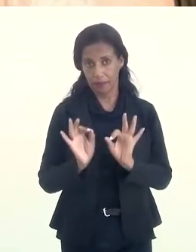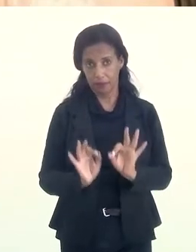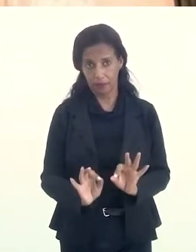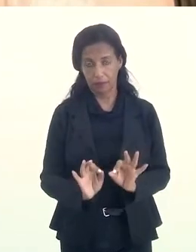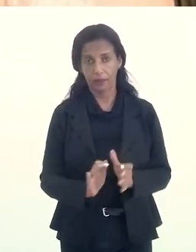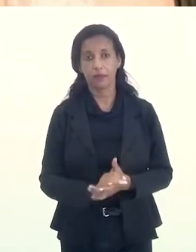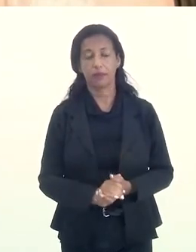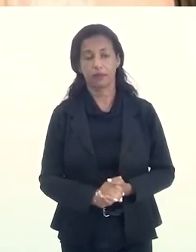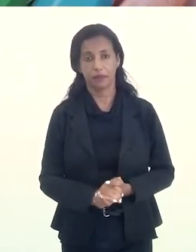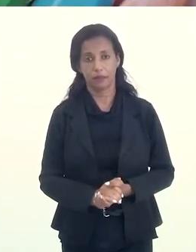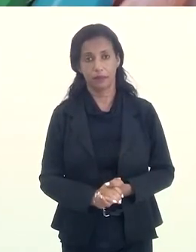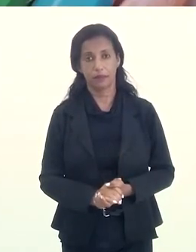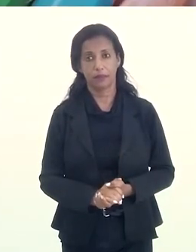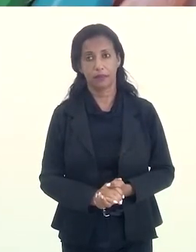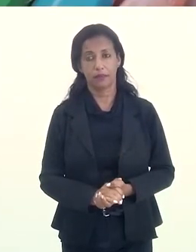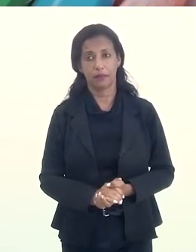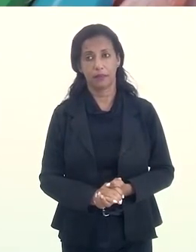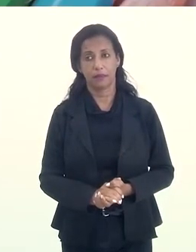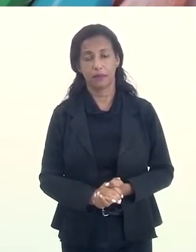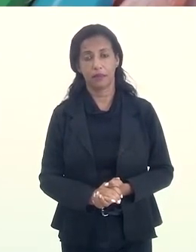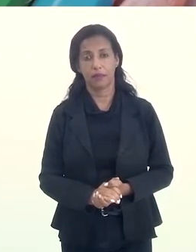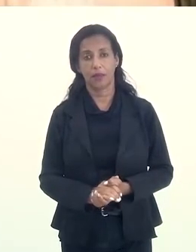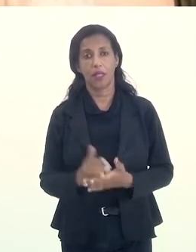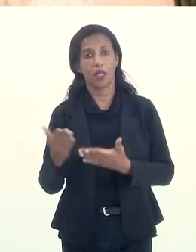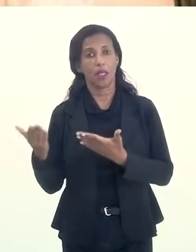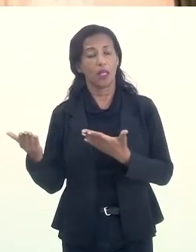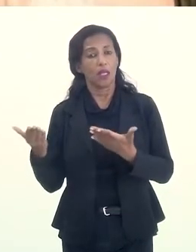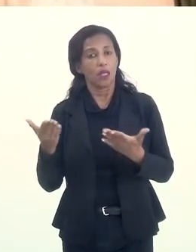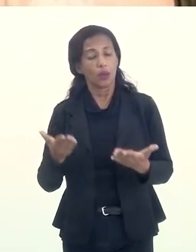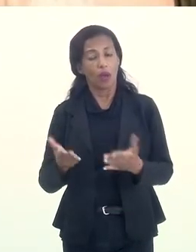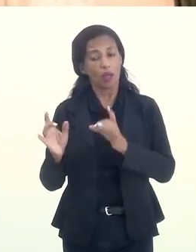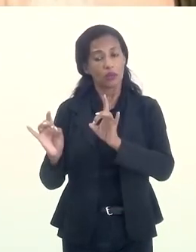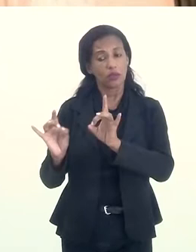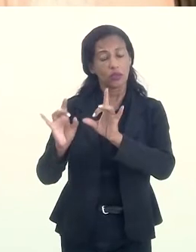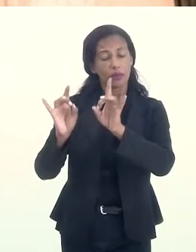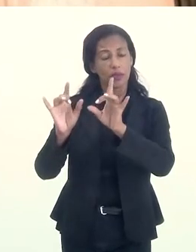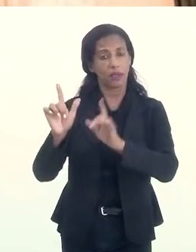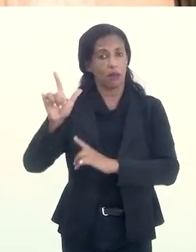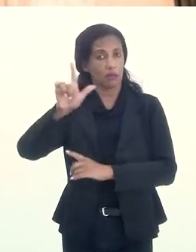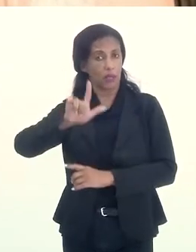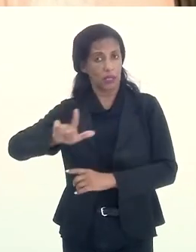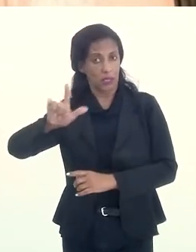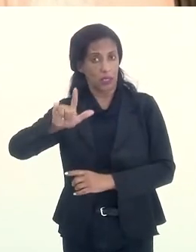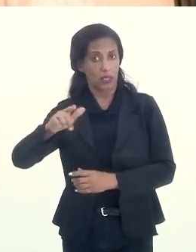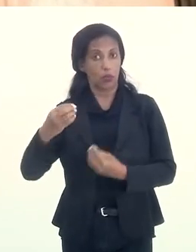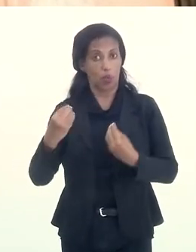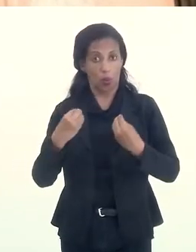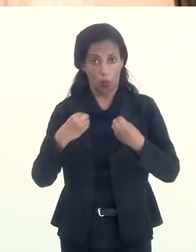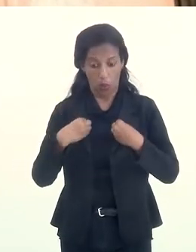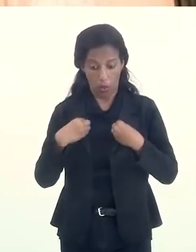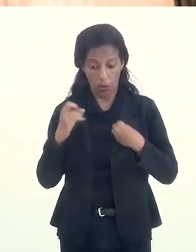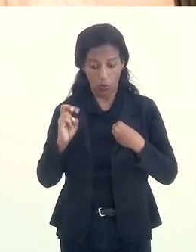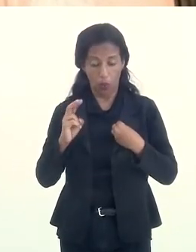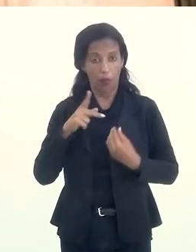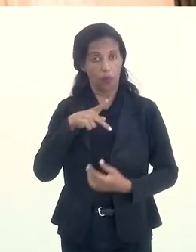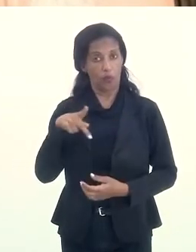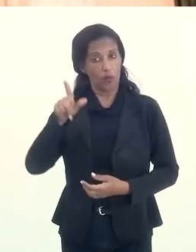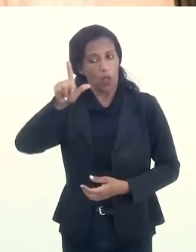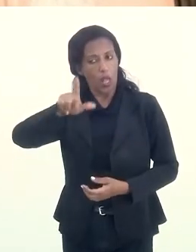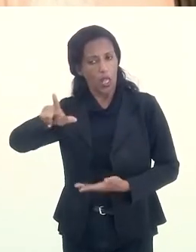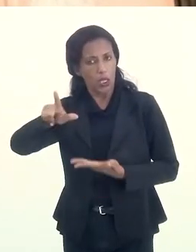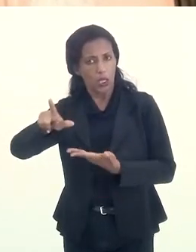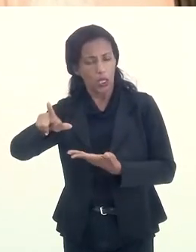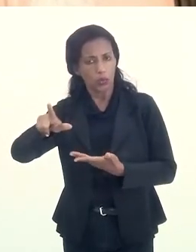Correto? E no caso mais especial da literatura, como eu sou professor de literatura,